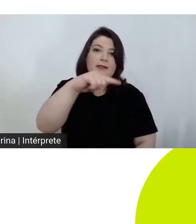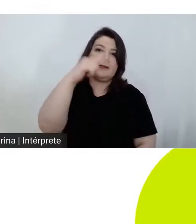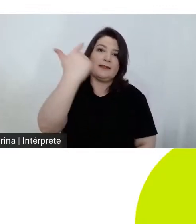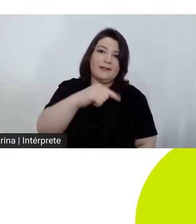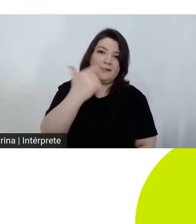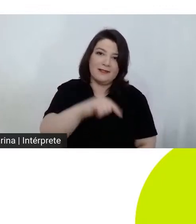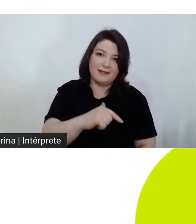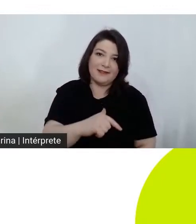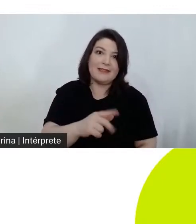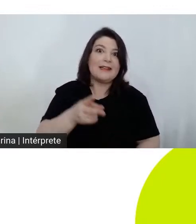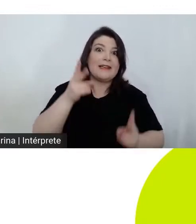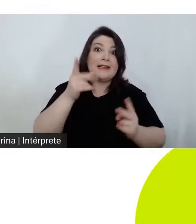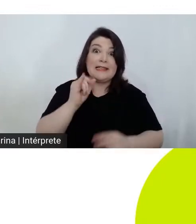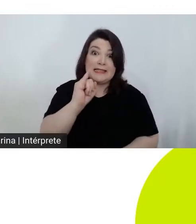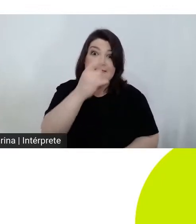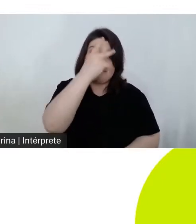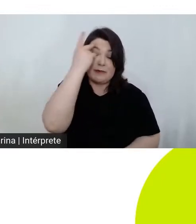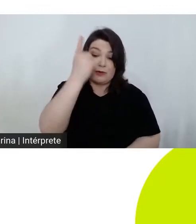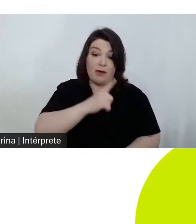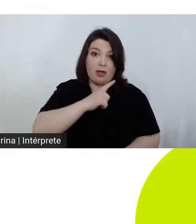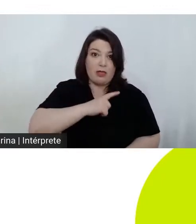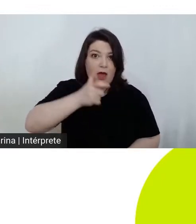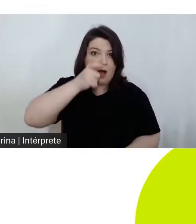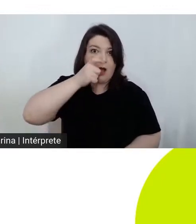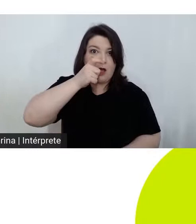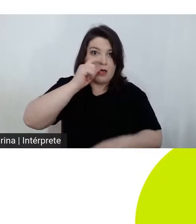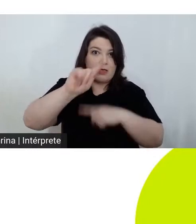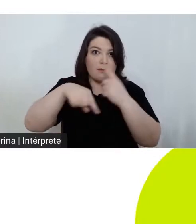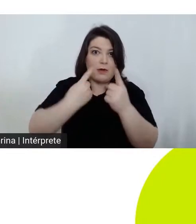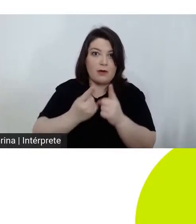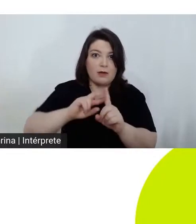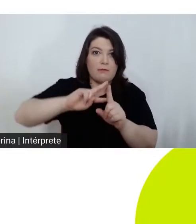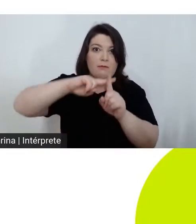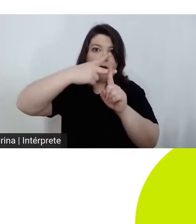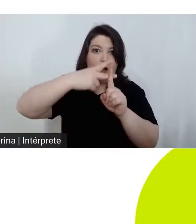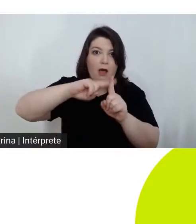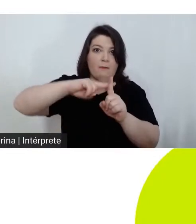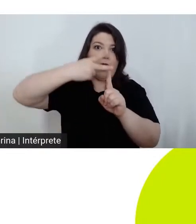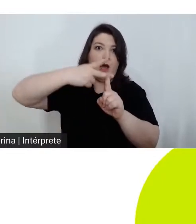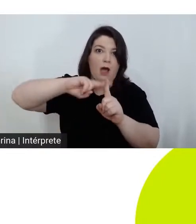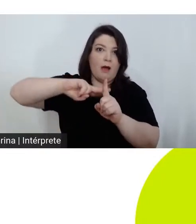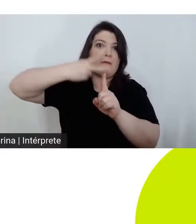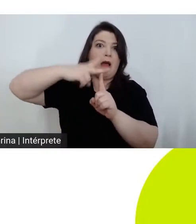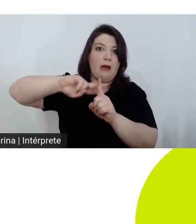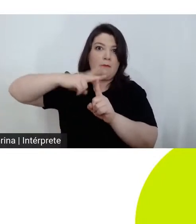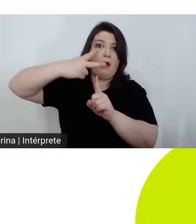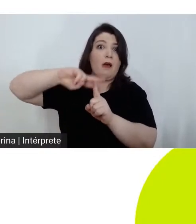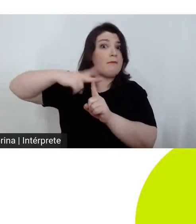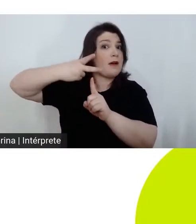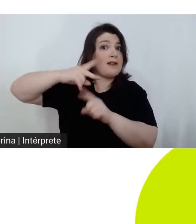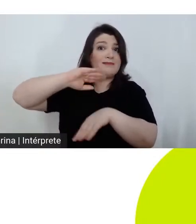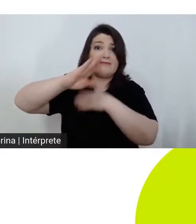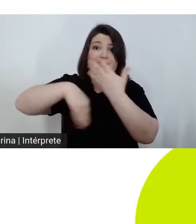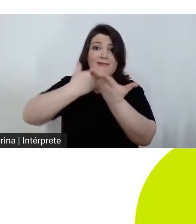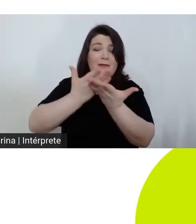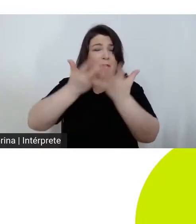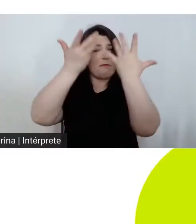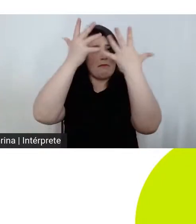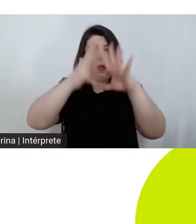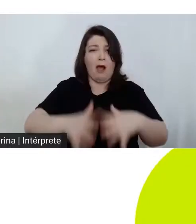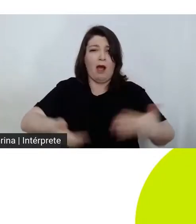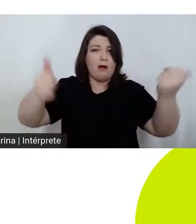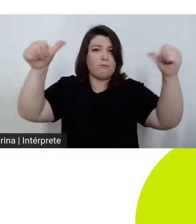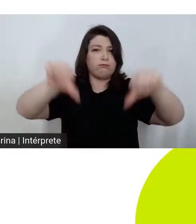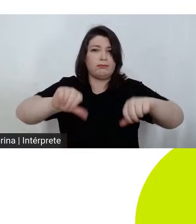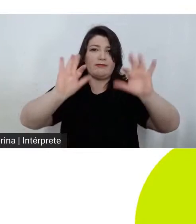novos atos de ganância que vão-se acumulando até à destruição final portanto isto é um filme que